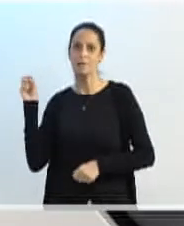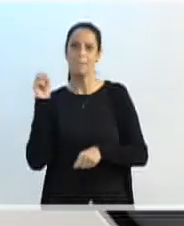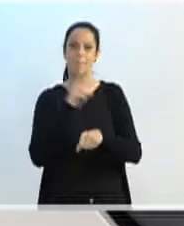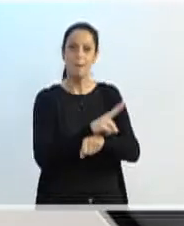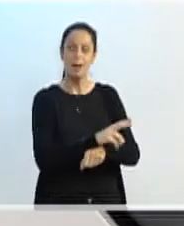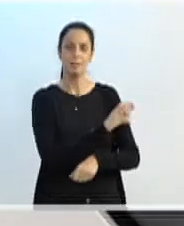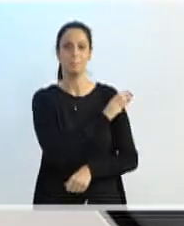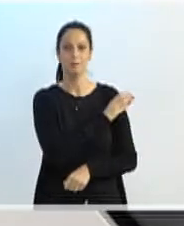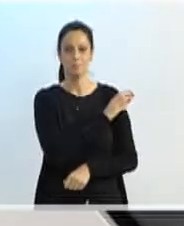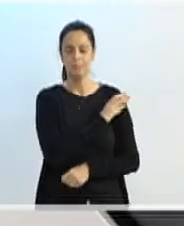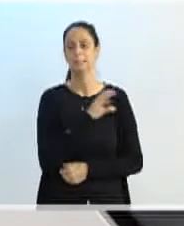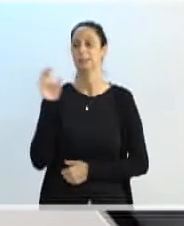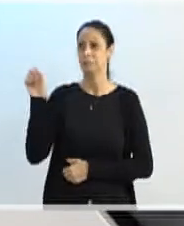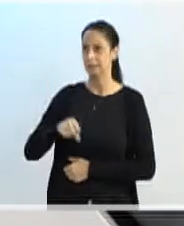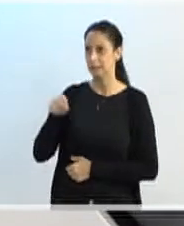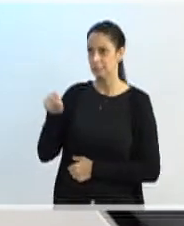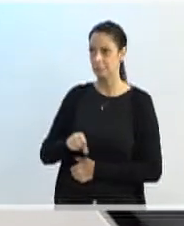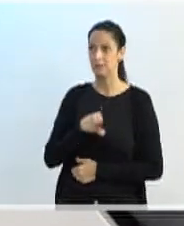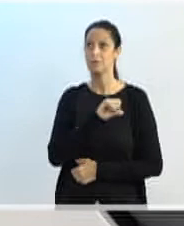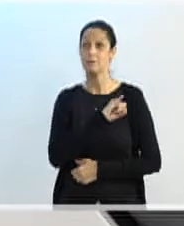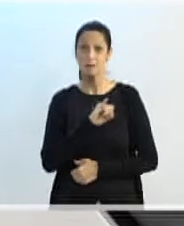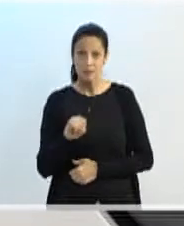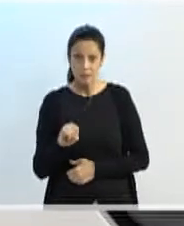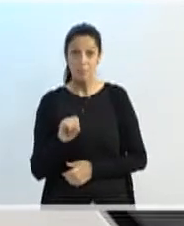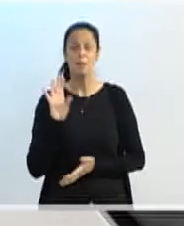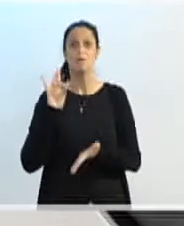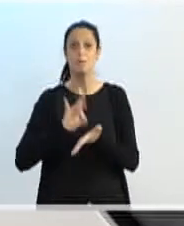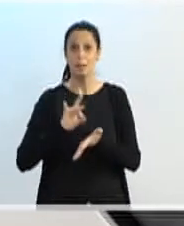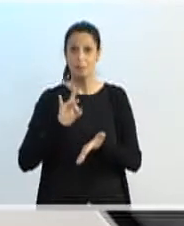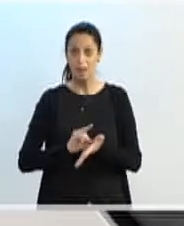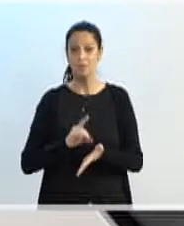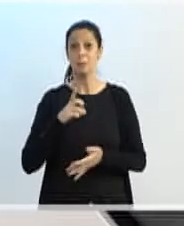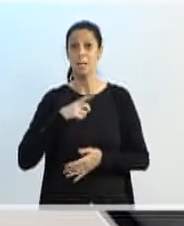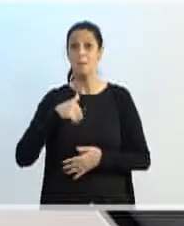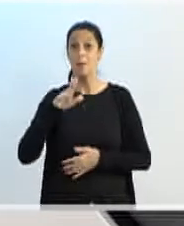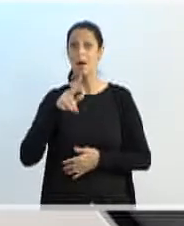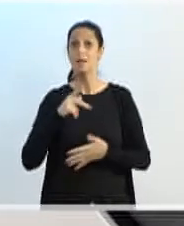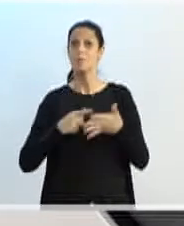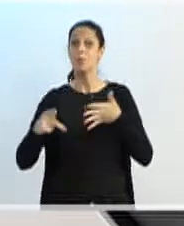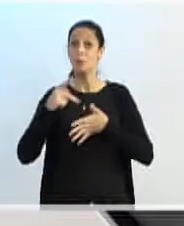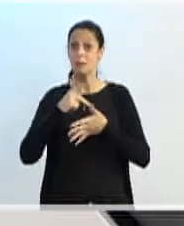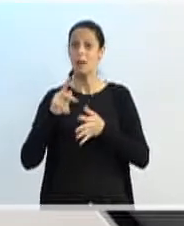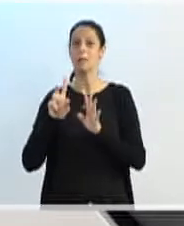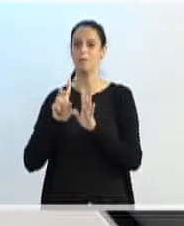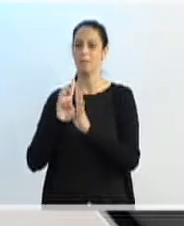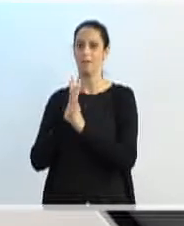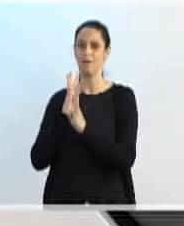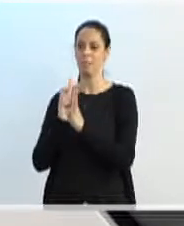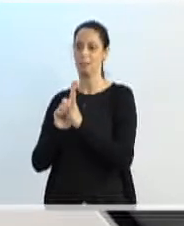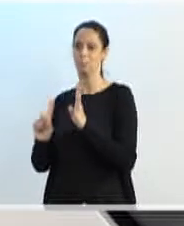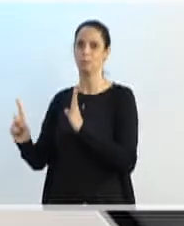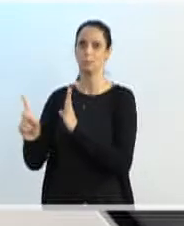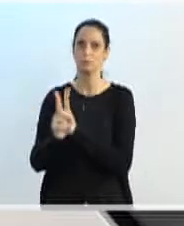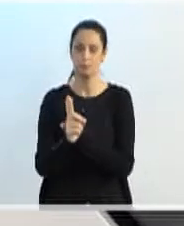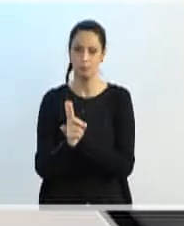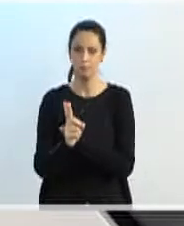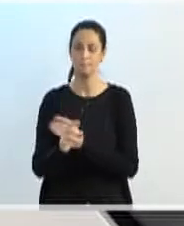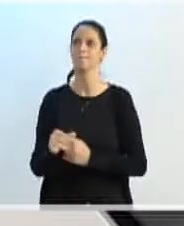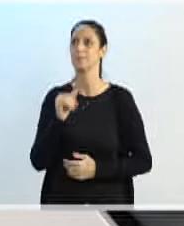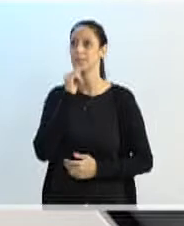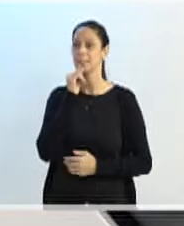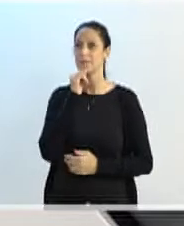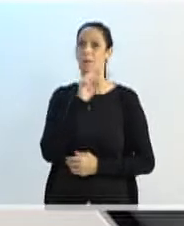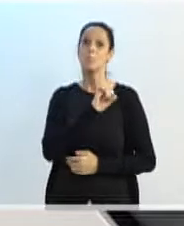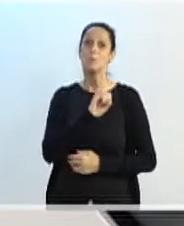exatamente. Quanto menor o grupo, a criança irá passar à frente. Por exemplo, se uma família se enquadrar no grupo E, de critérios de renda,